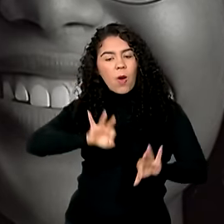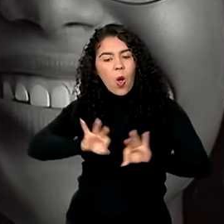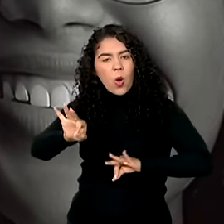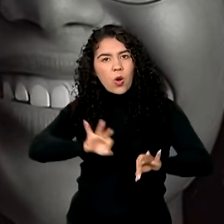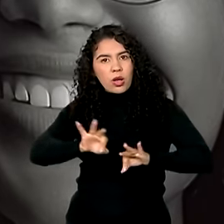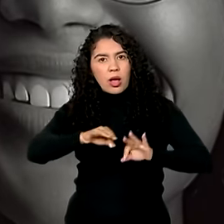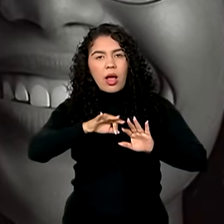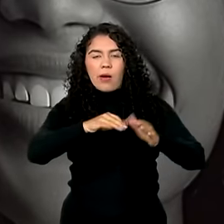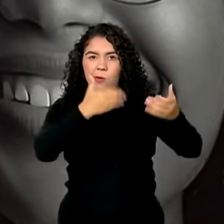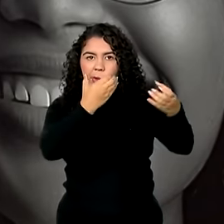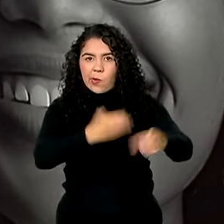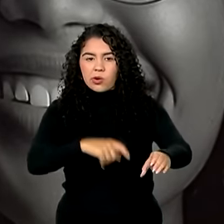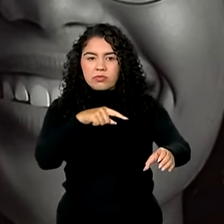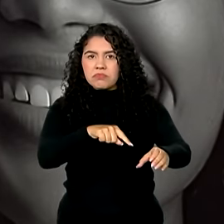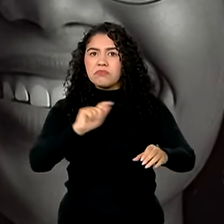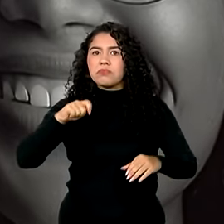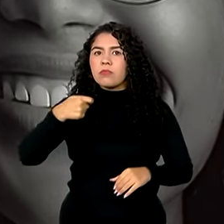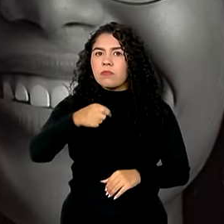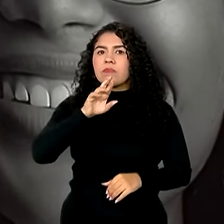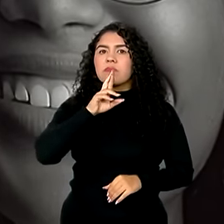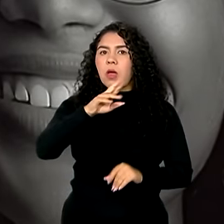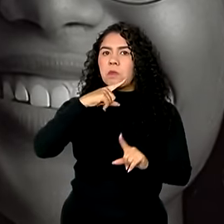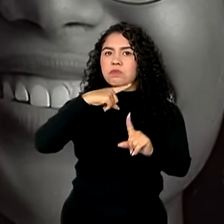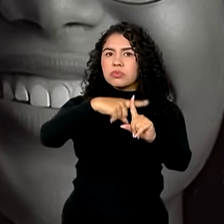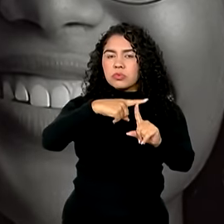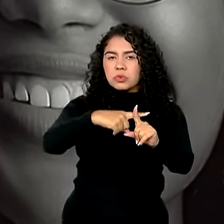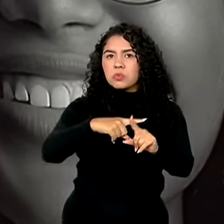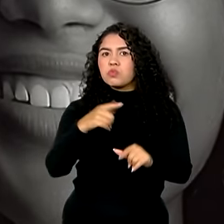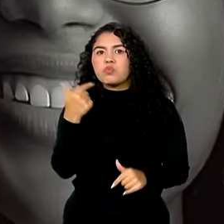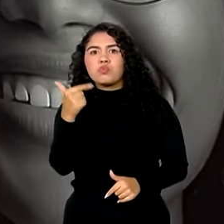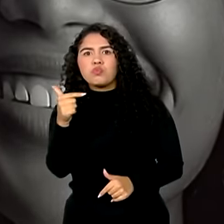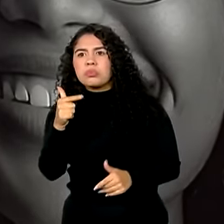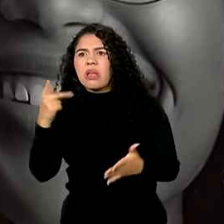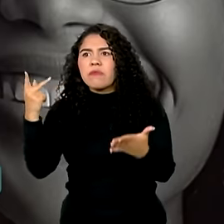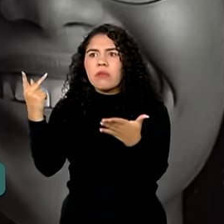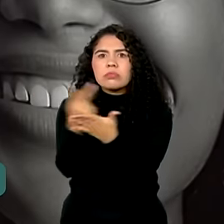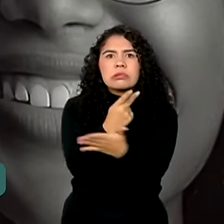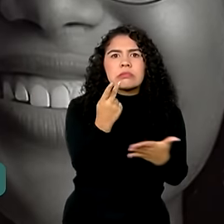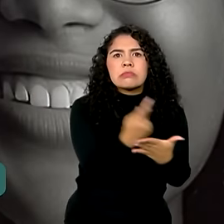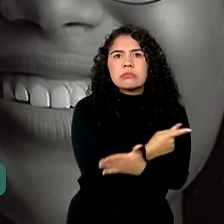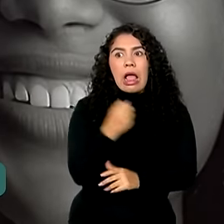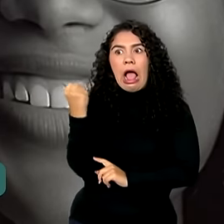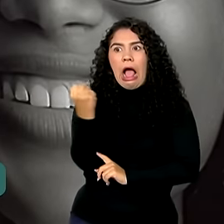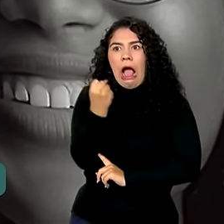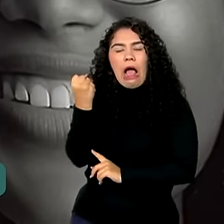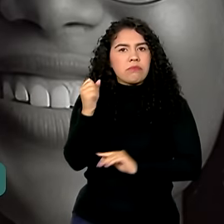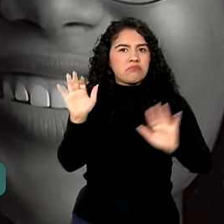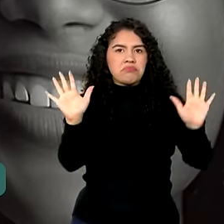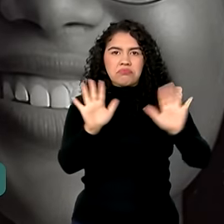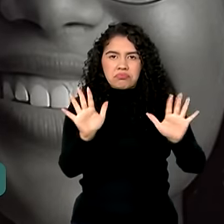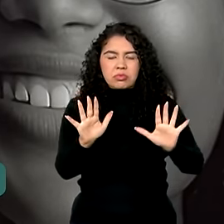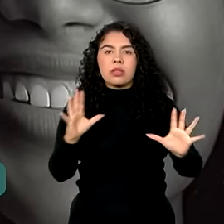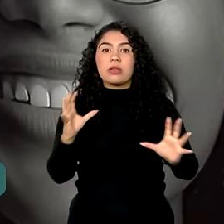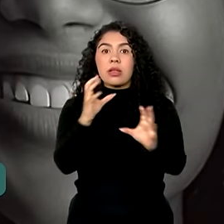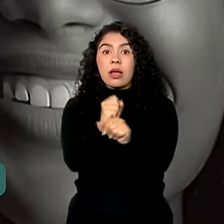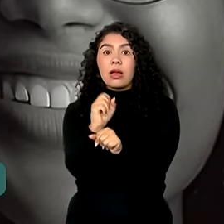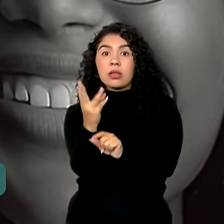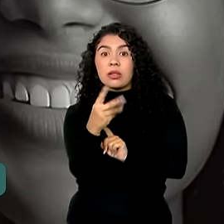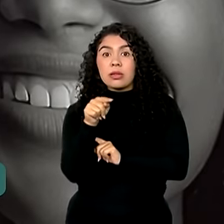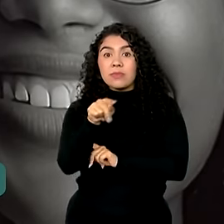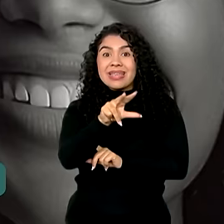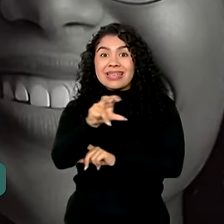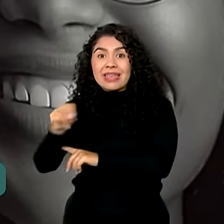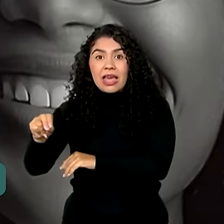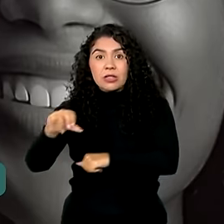positivo. Não houve intercorrências consideradas sérias, mesmo com mais de 3.500 locais de